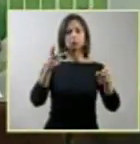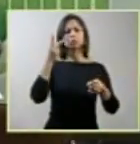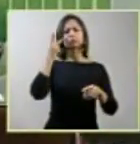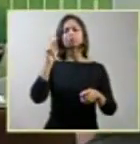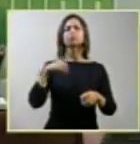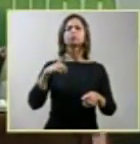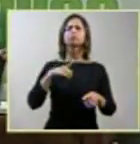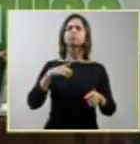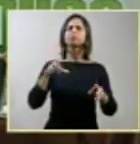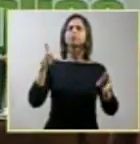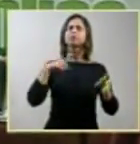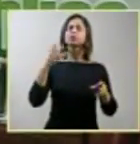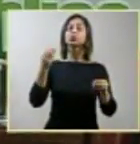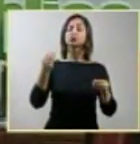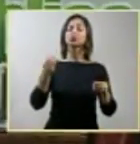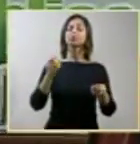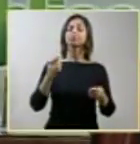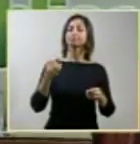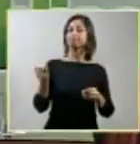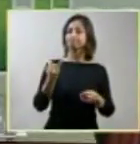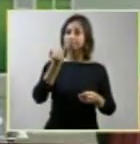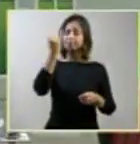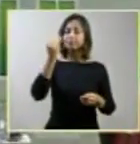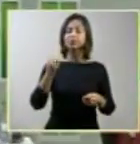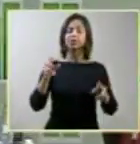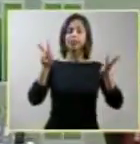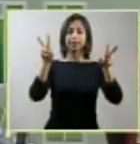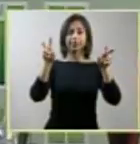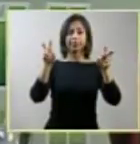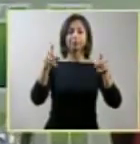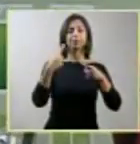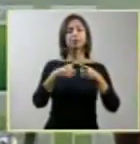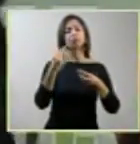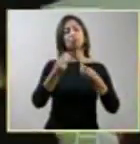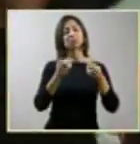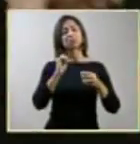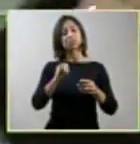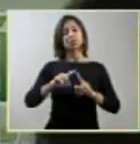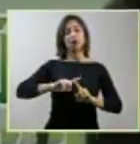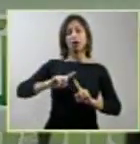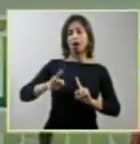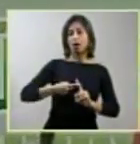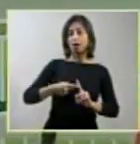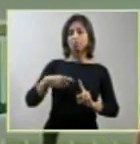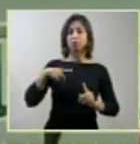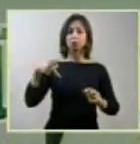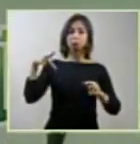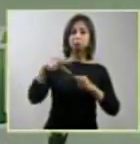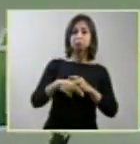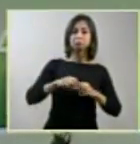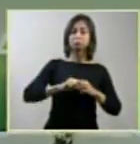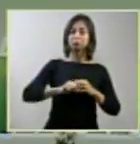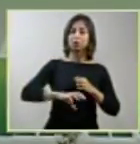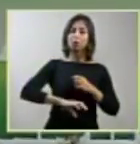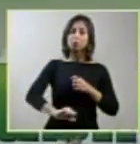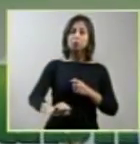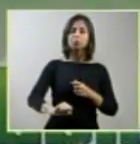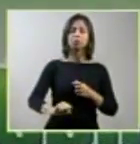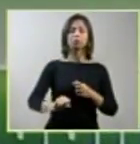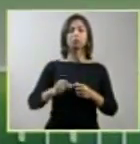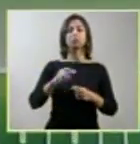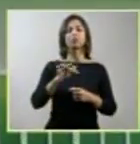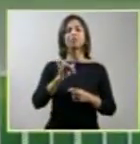tema palpitante, que é o tema da interrupção da gravidez em se tratando de